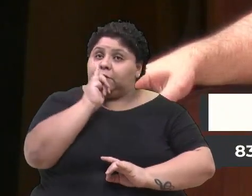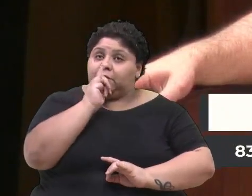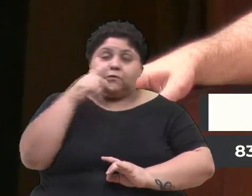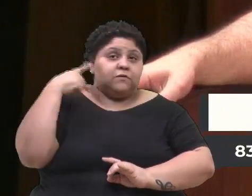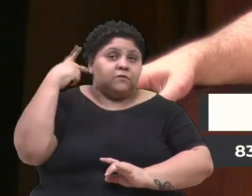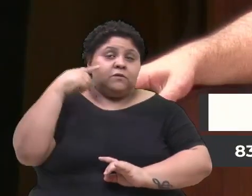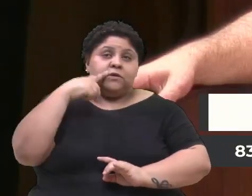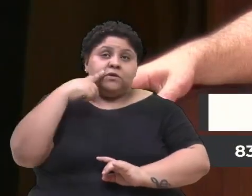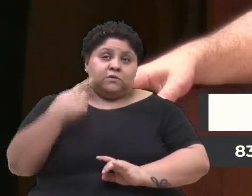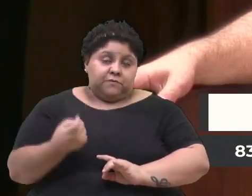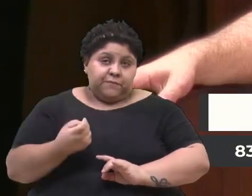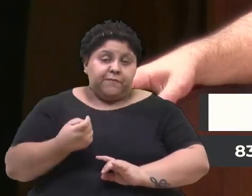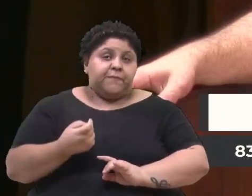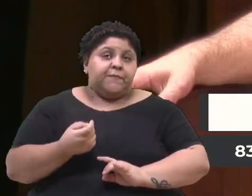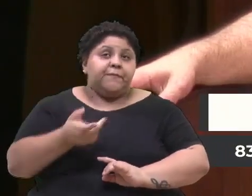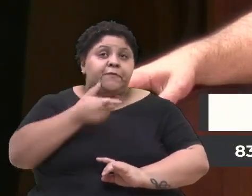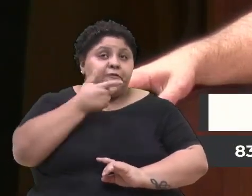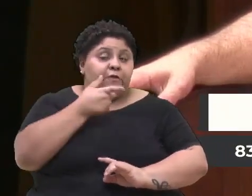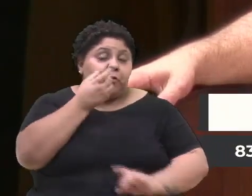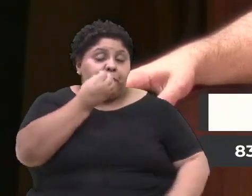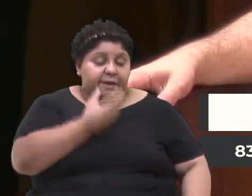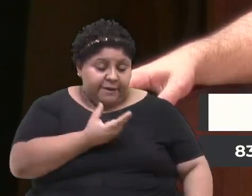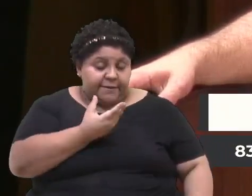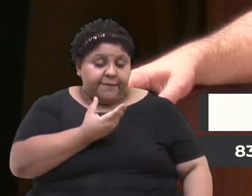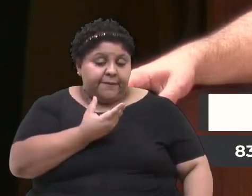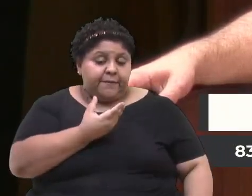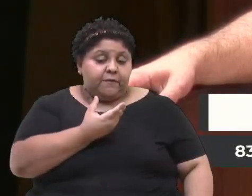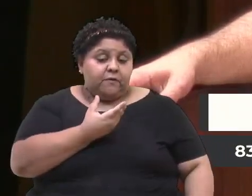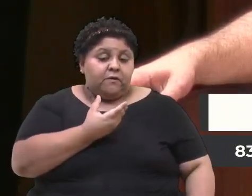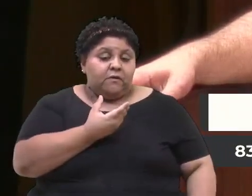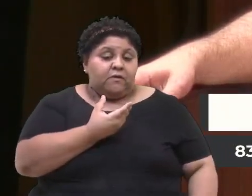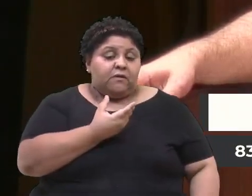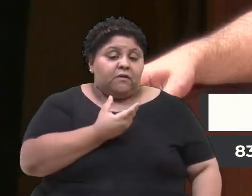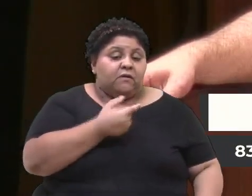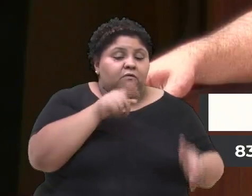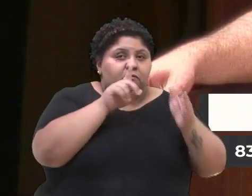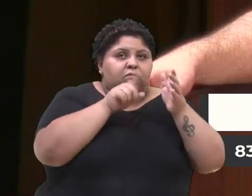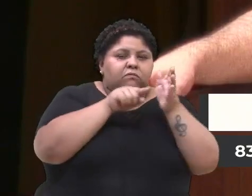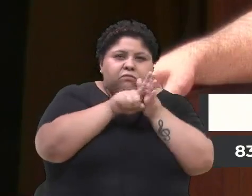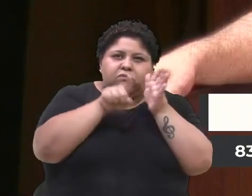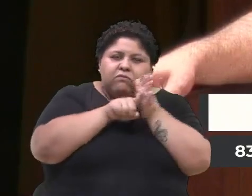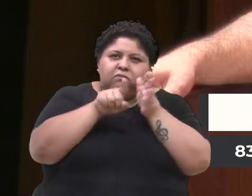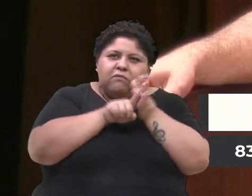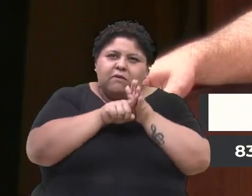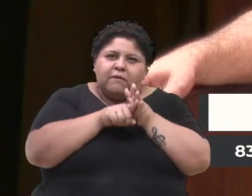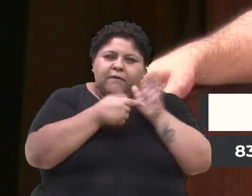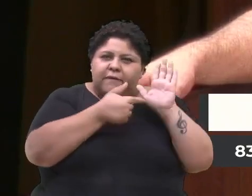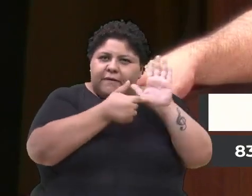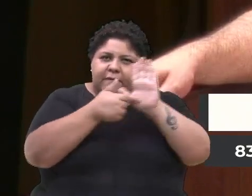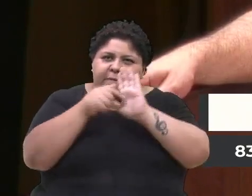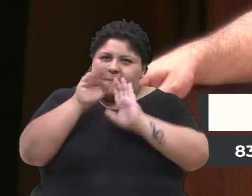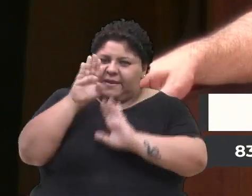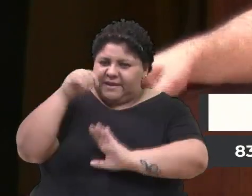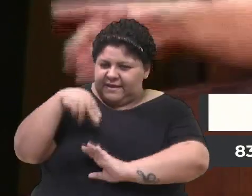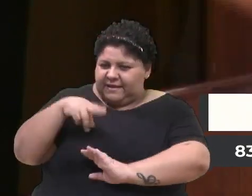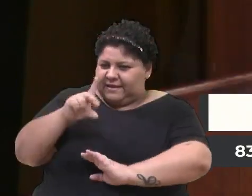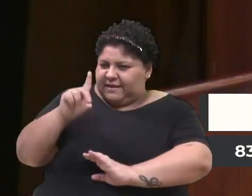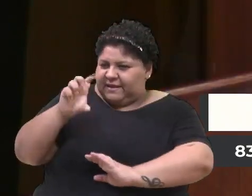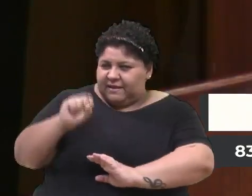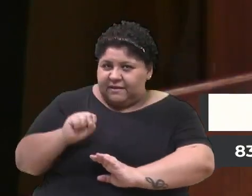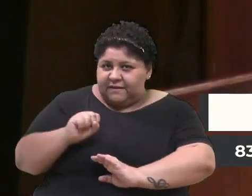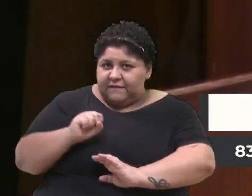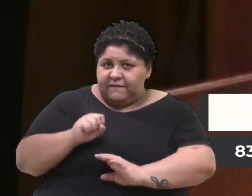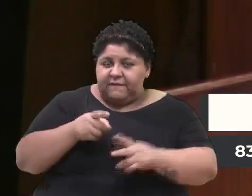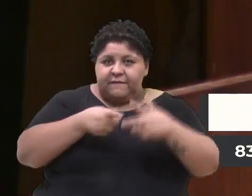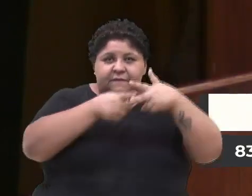antecedeu e falou bem, ela buscou lá na apresentação em PowerPoint do BNDES, que a manutenção